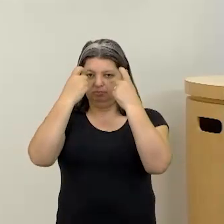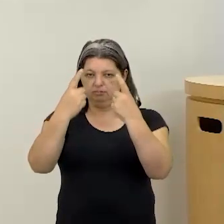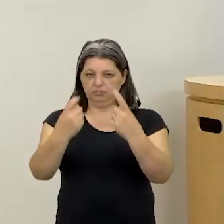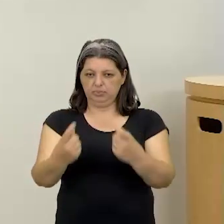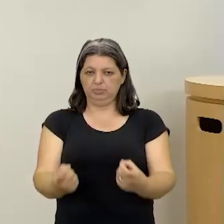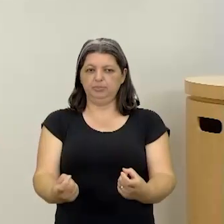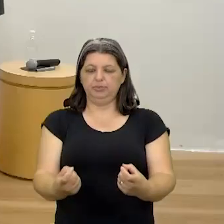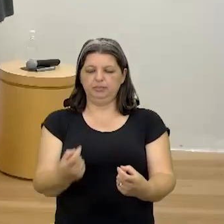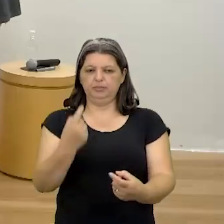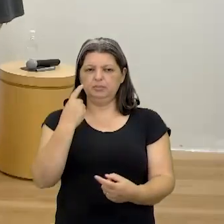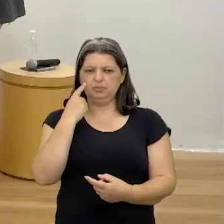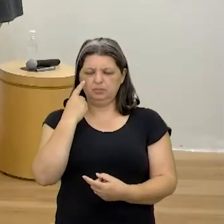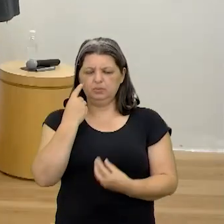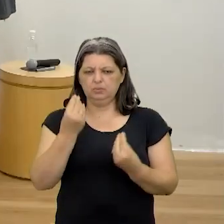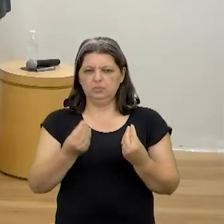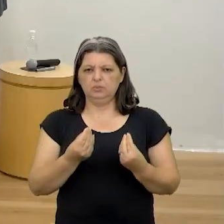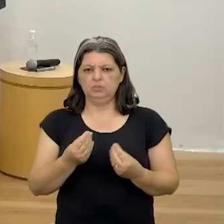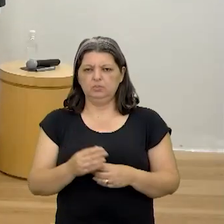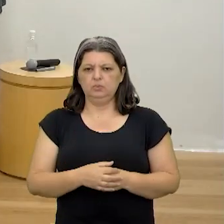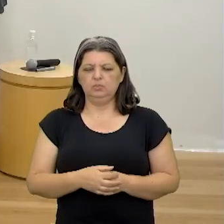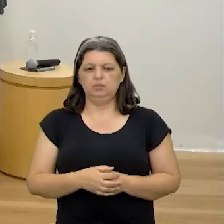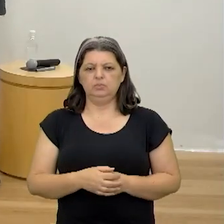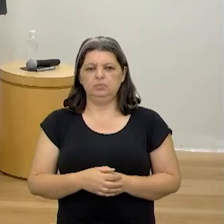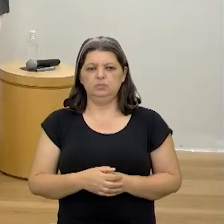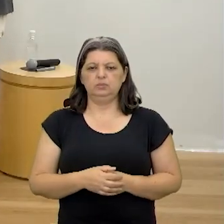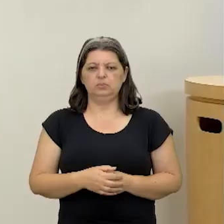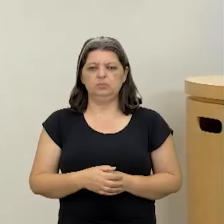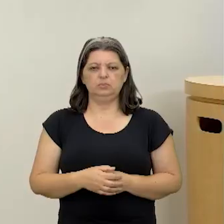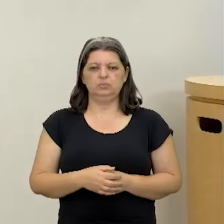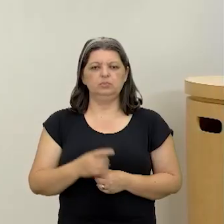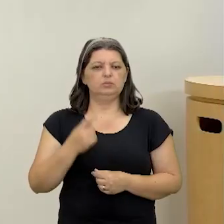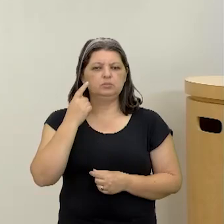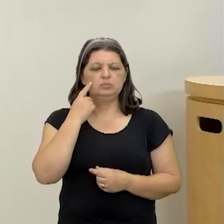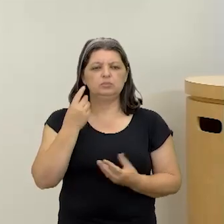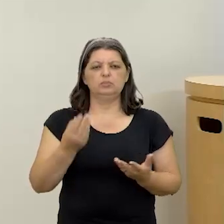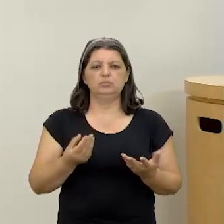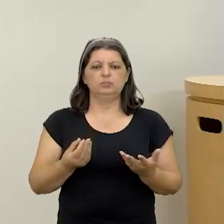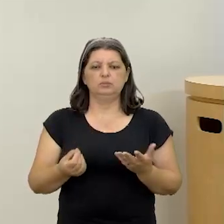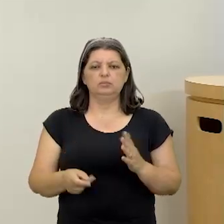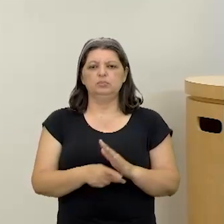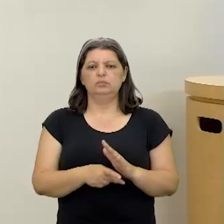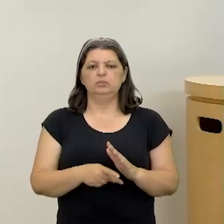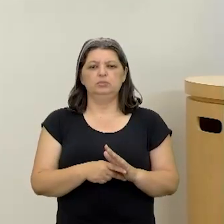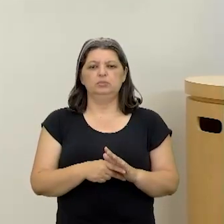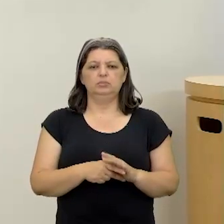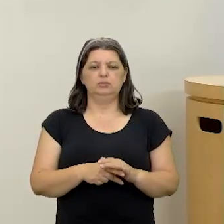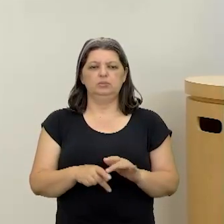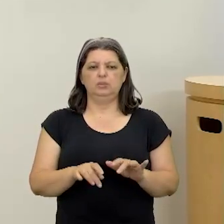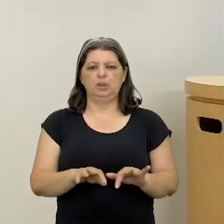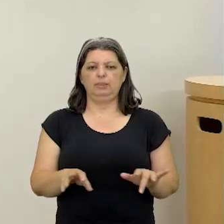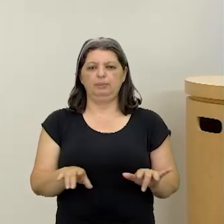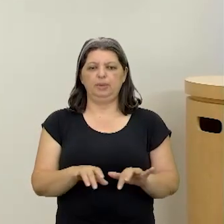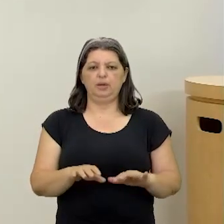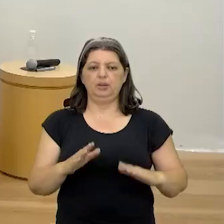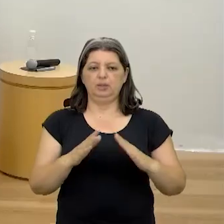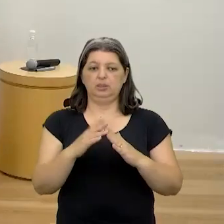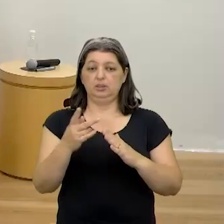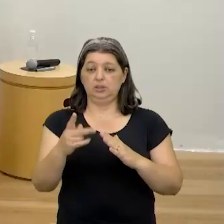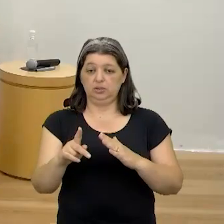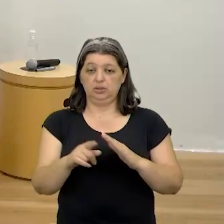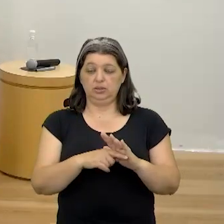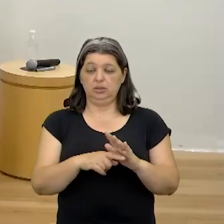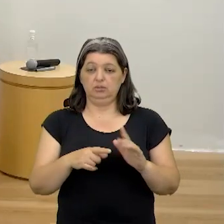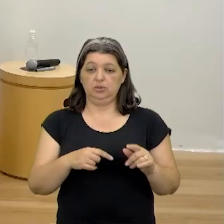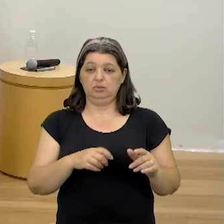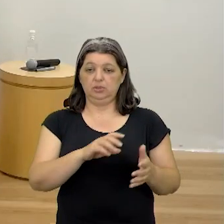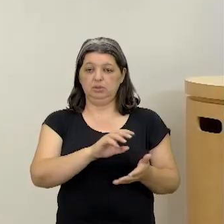Caramba. Só para você ter uma ideia de beleza, se você fosse achado um piano na sua casa nessa época, você era